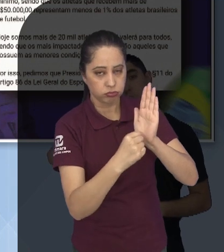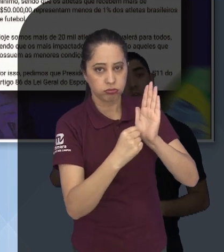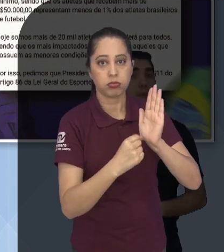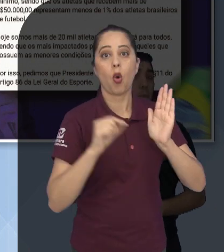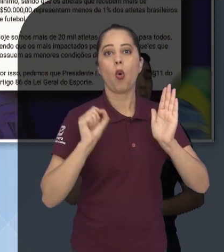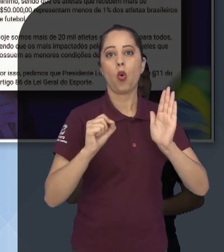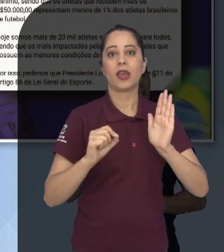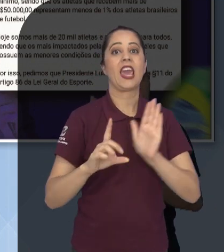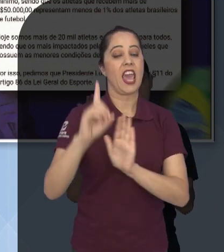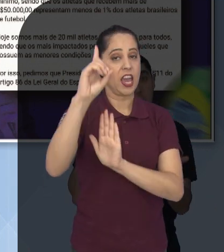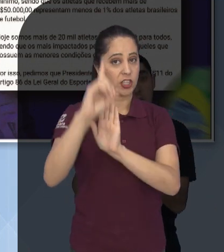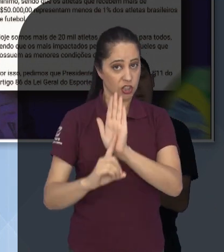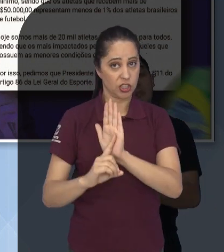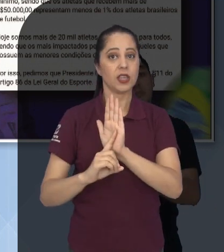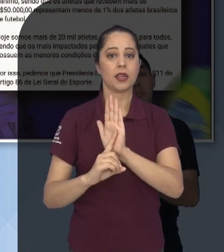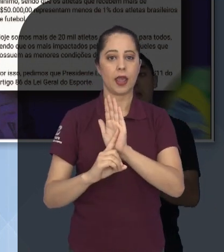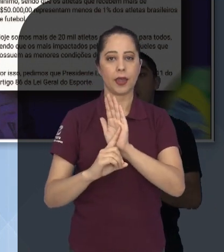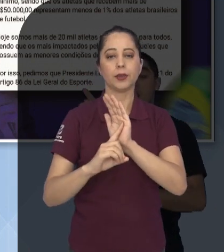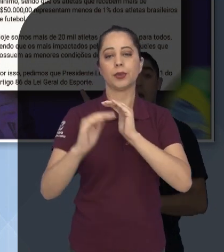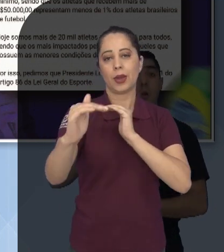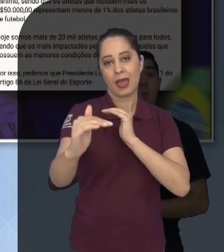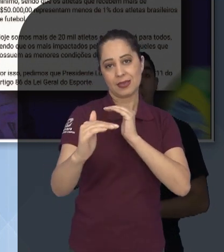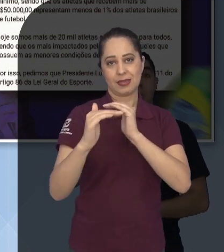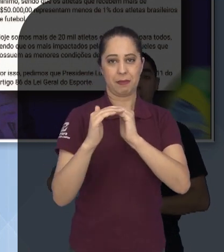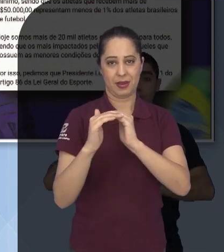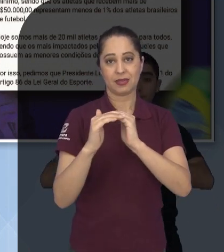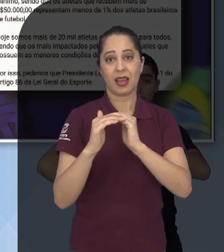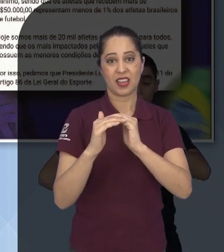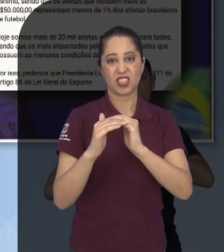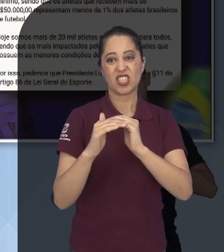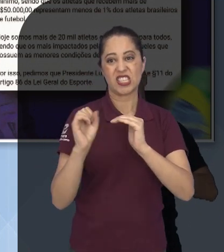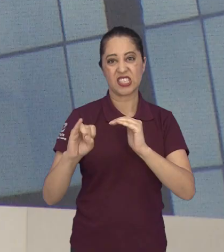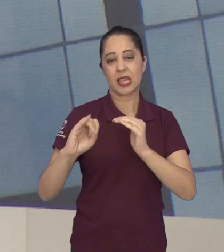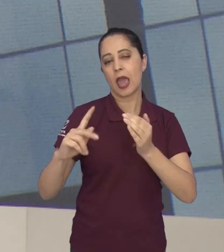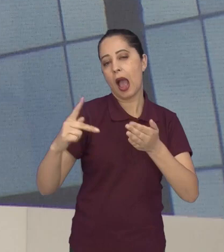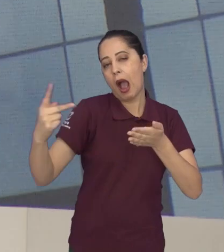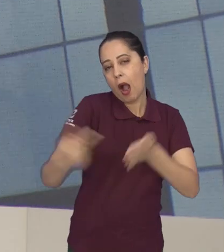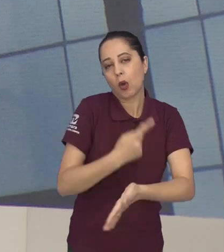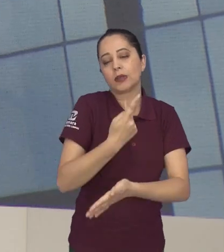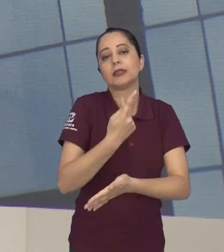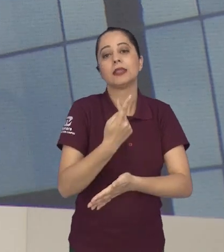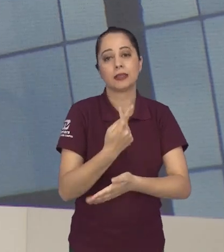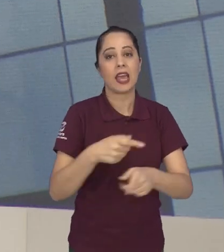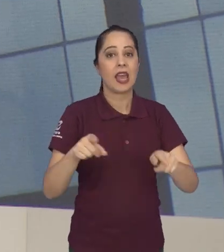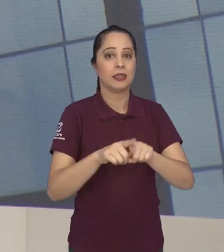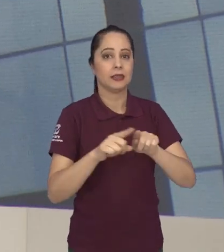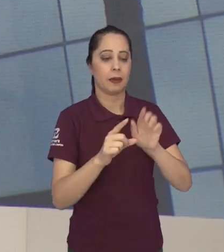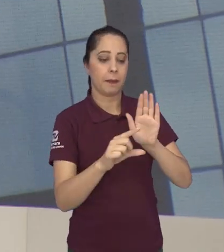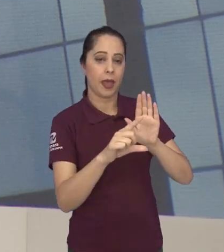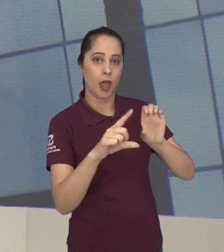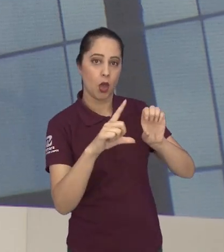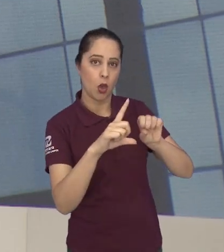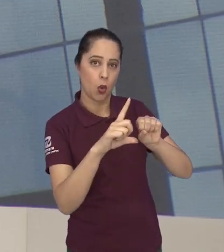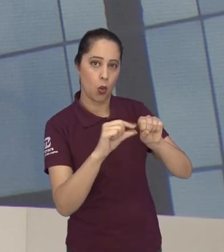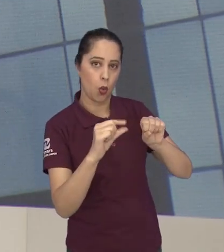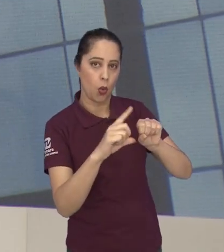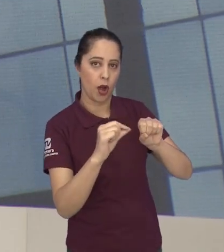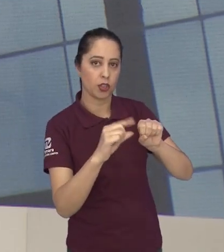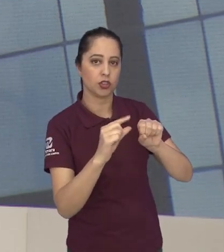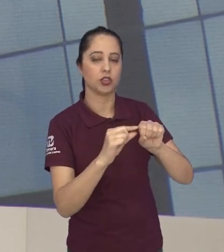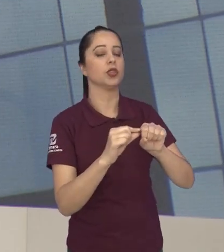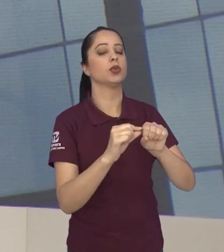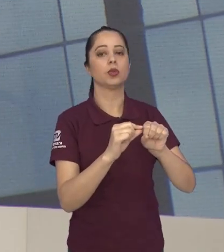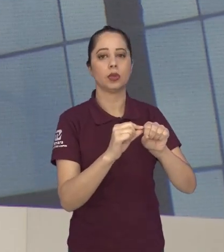estão a exclusão do direito à estabilidade para os atletas que sofreram acidentes e também a exclusão da cáusula compensatória nos